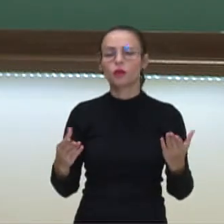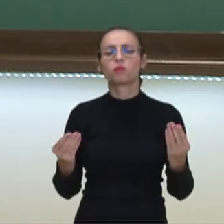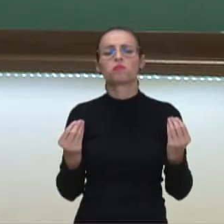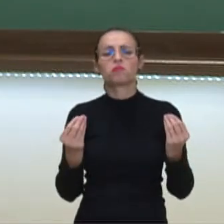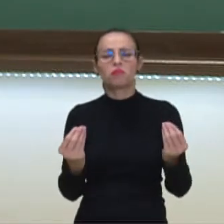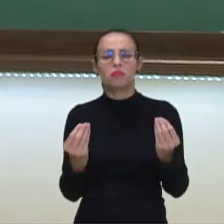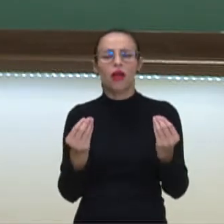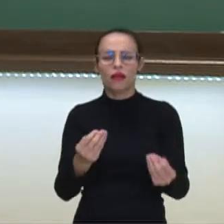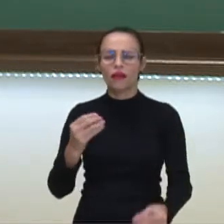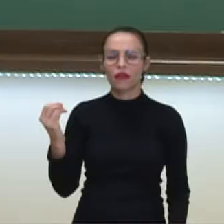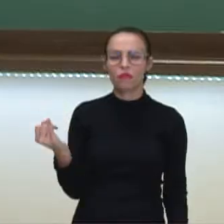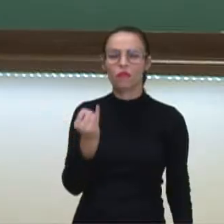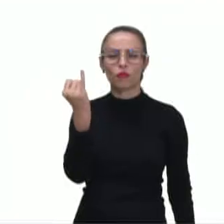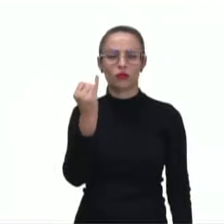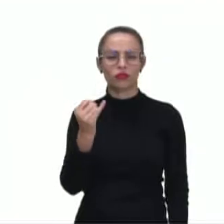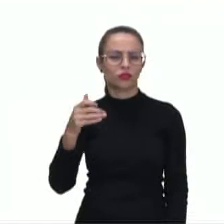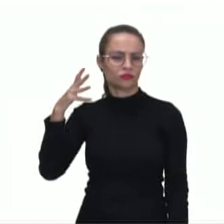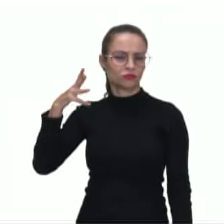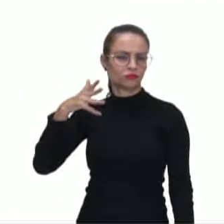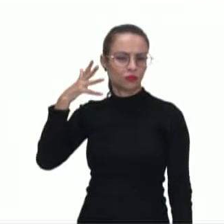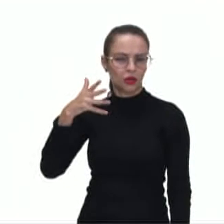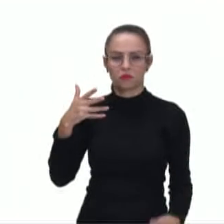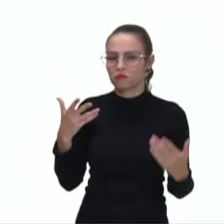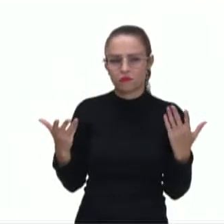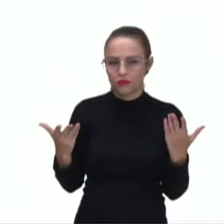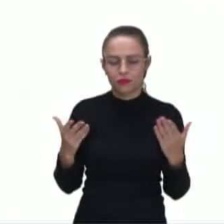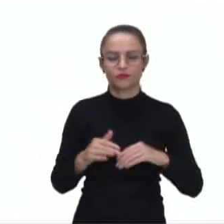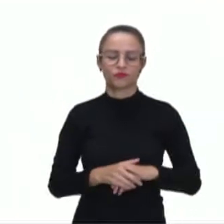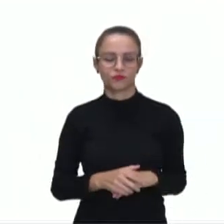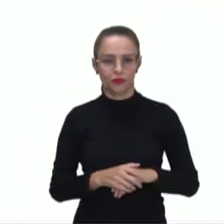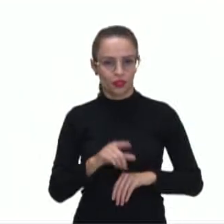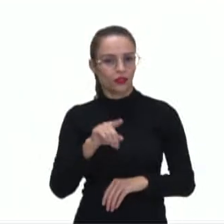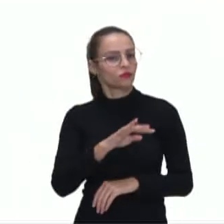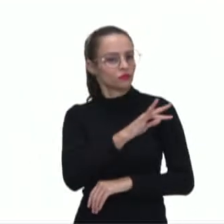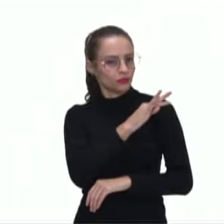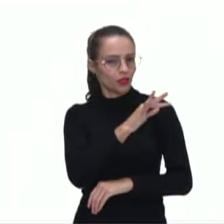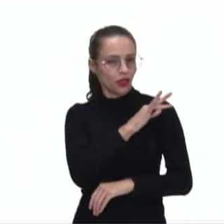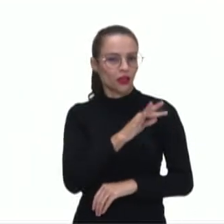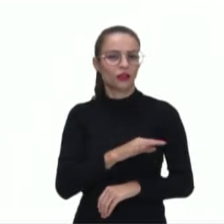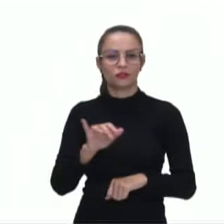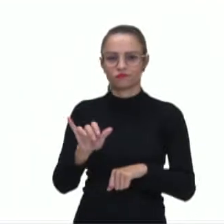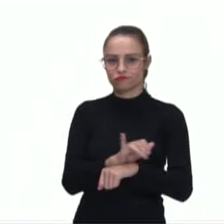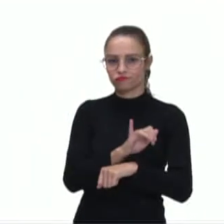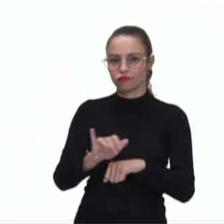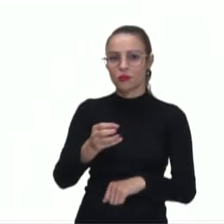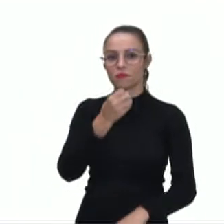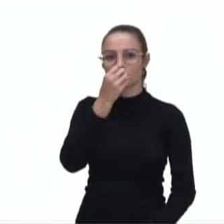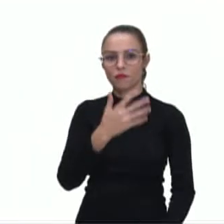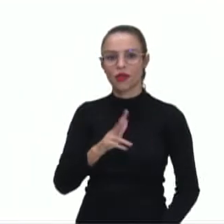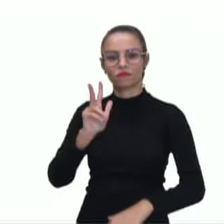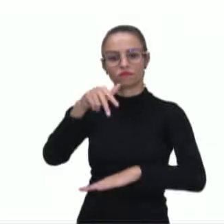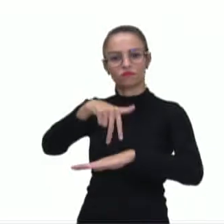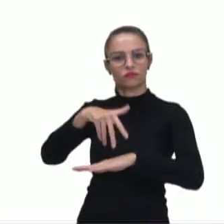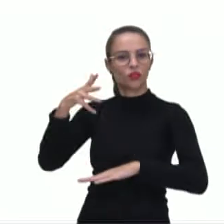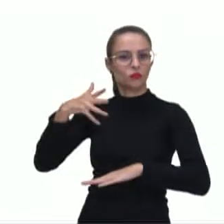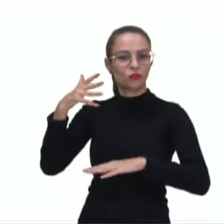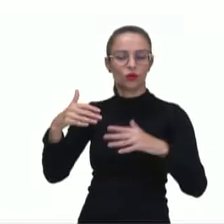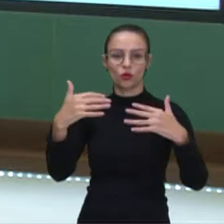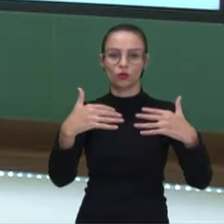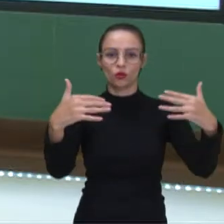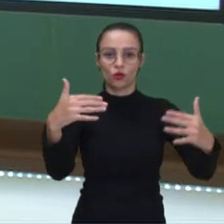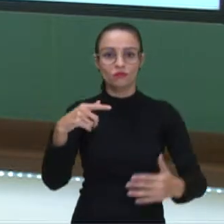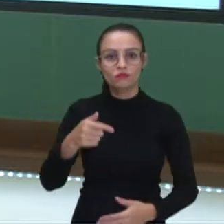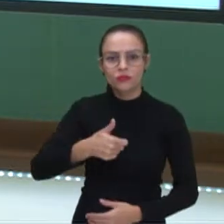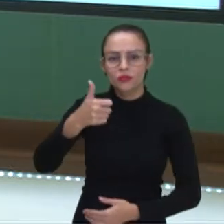serve a oratória? É uma técnica utilizada para falar bem em público. Os primeiros textos lá do